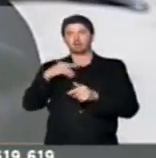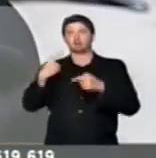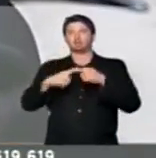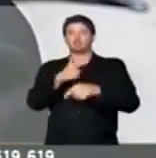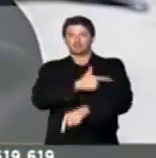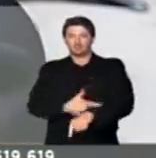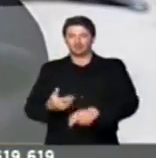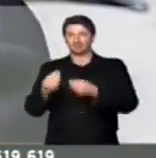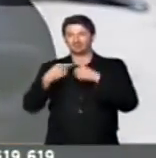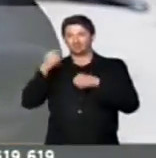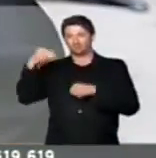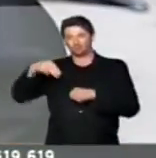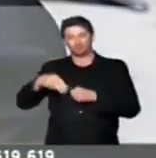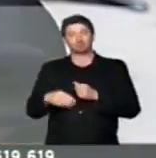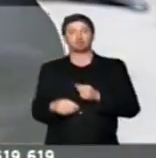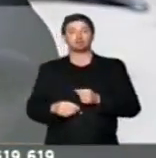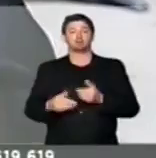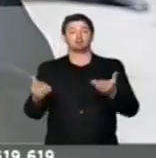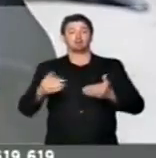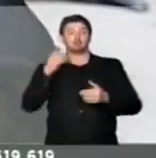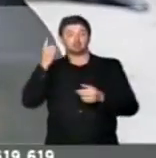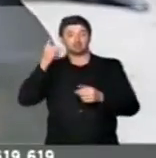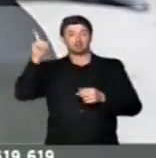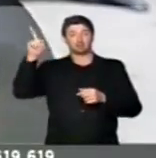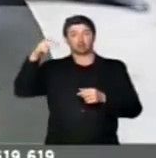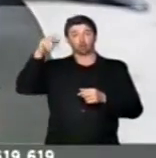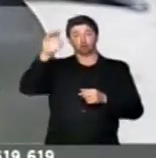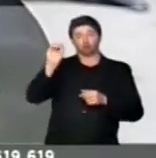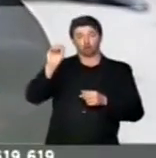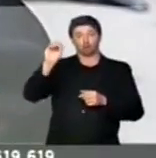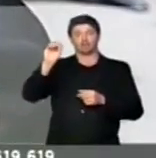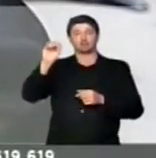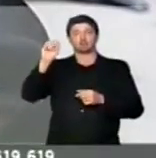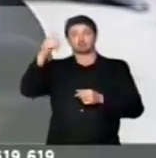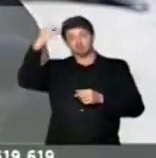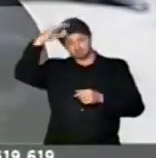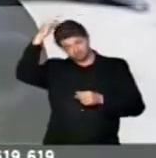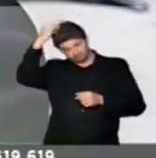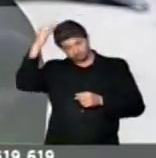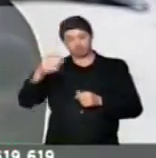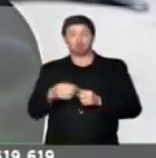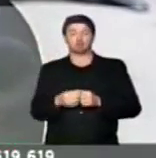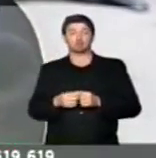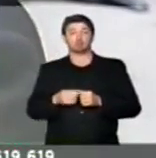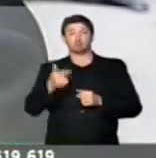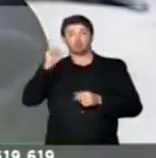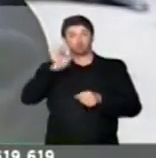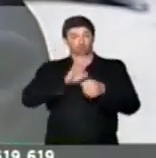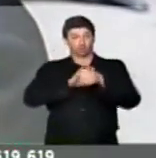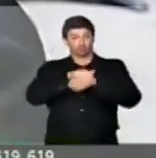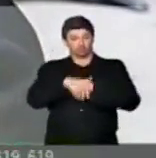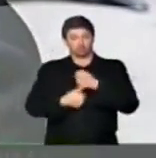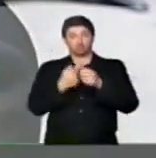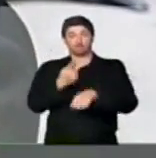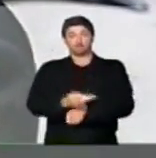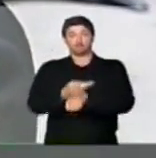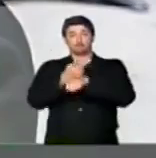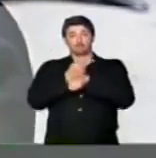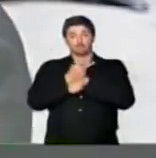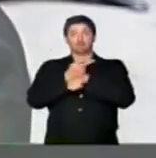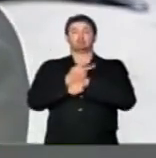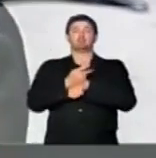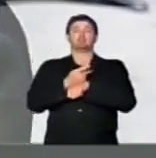gentileza. O município de Nova Venecia, no noroeste do estado do Espírito Santo, está de parabéns. Ontem à noite, no prêmio SEBRAE de